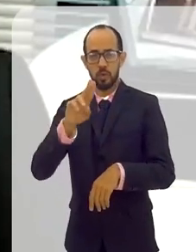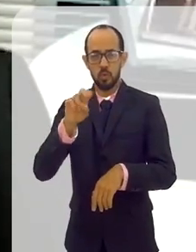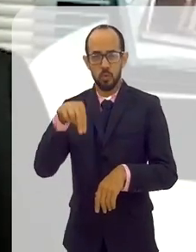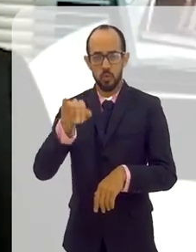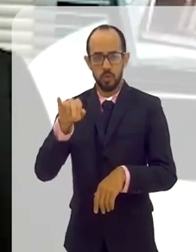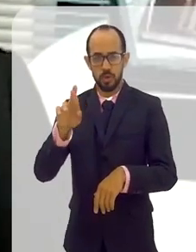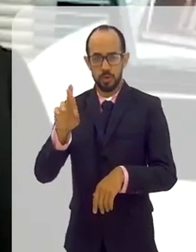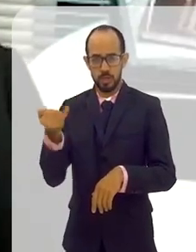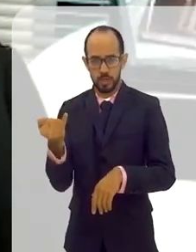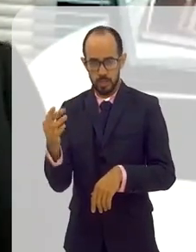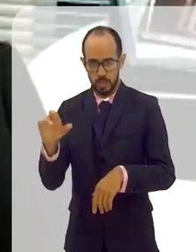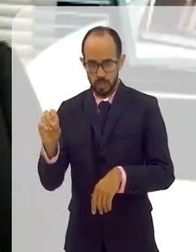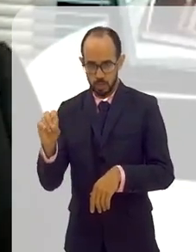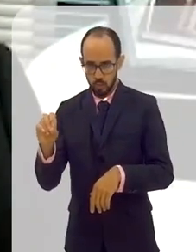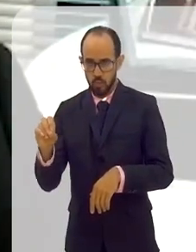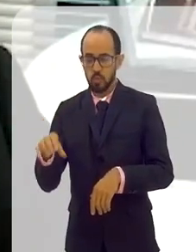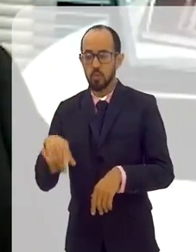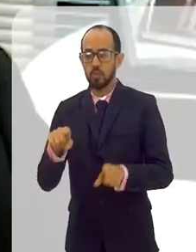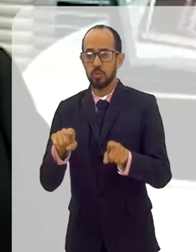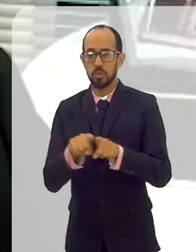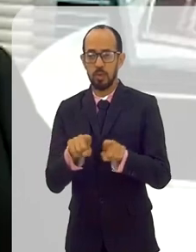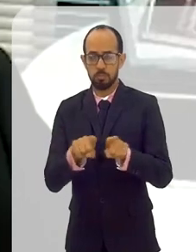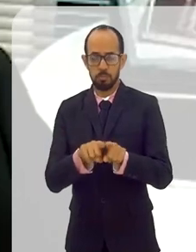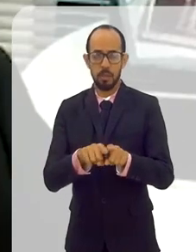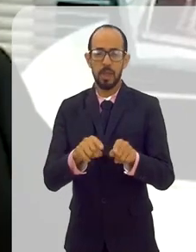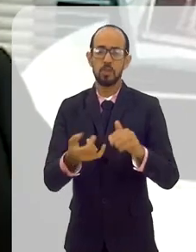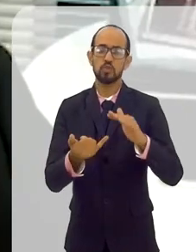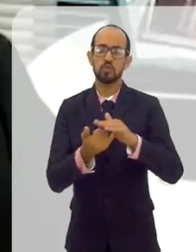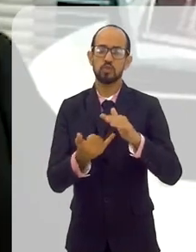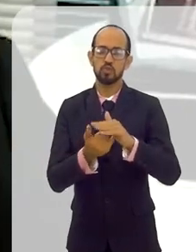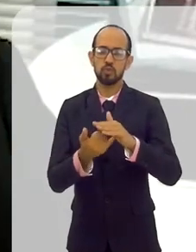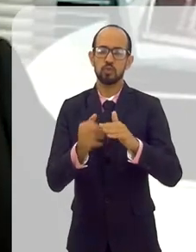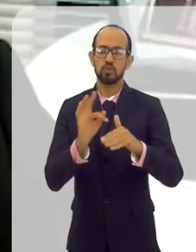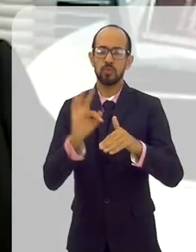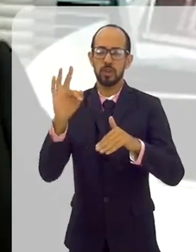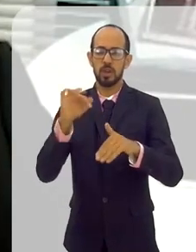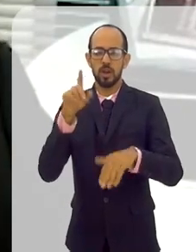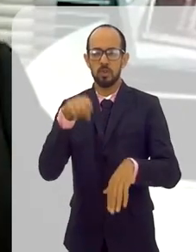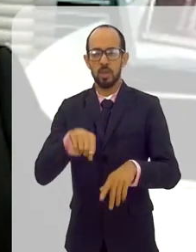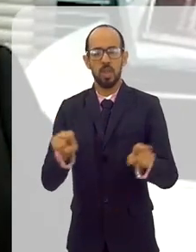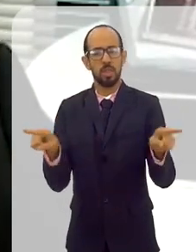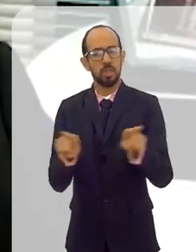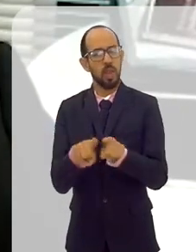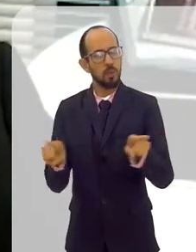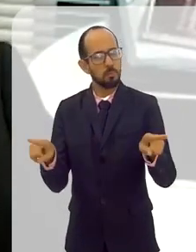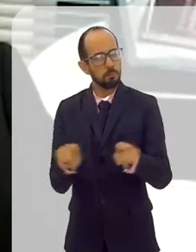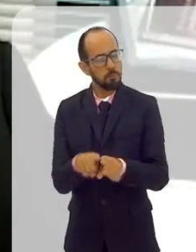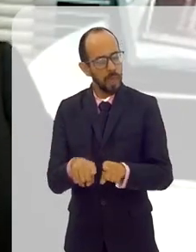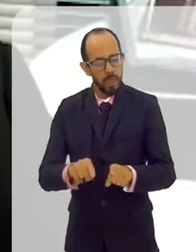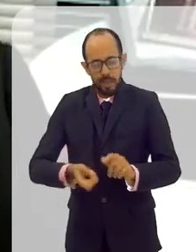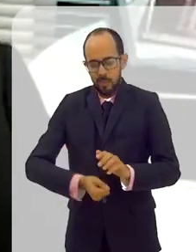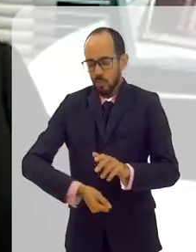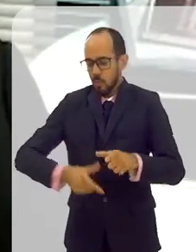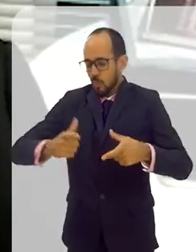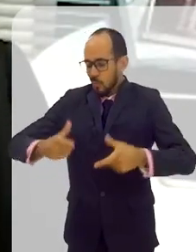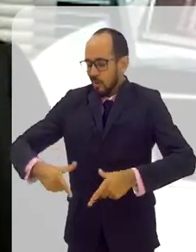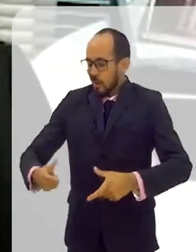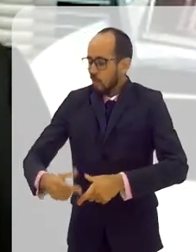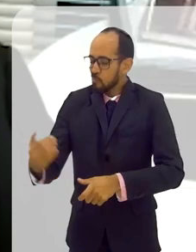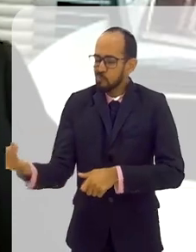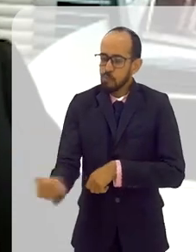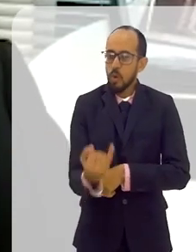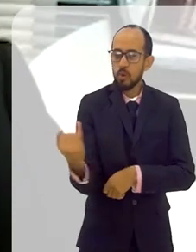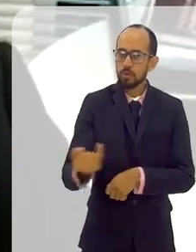UF, a Unirio. E, além das universidades, nós temos os institutos federais, que são também um